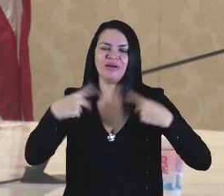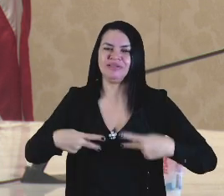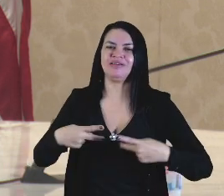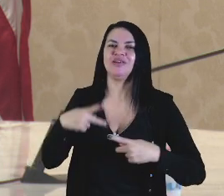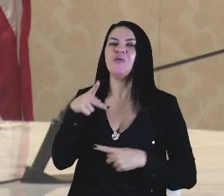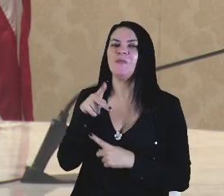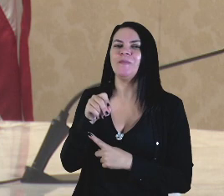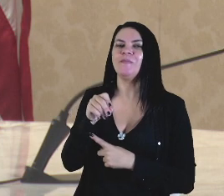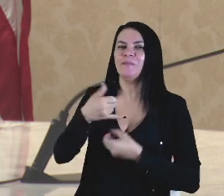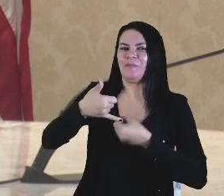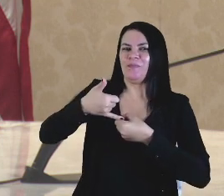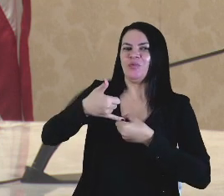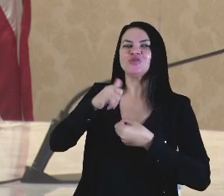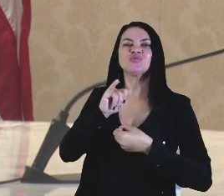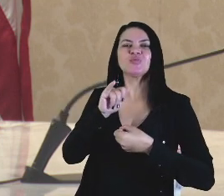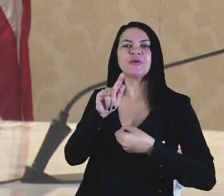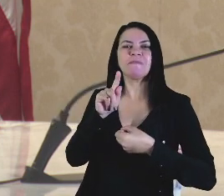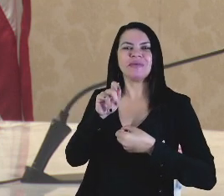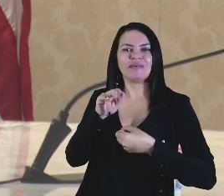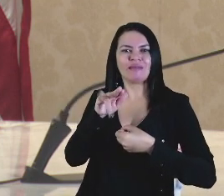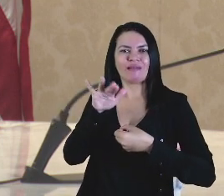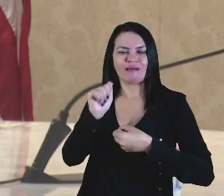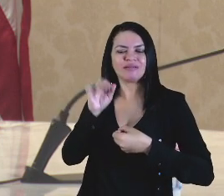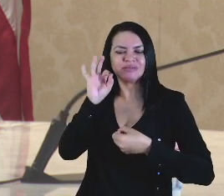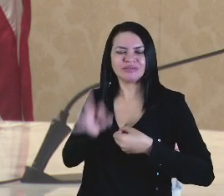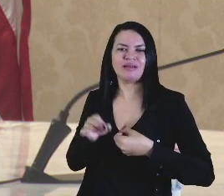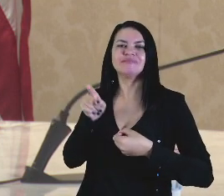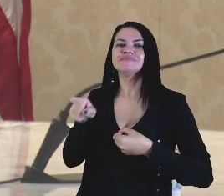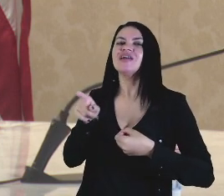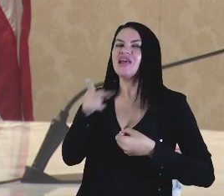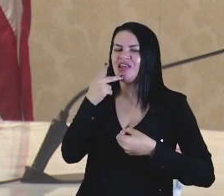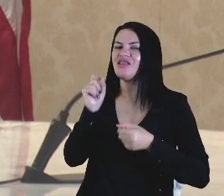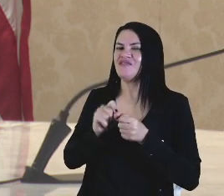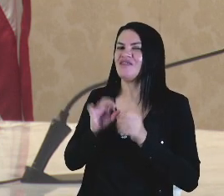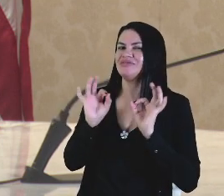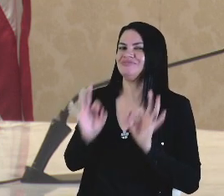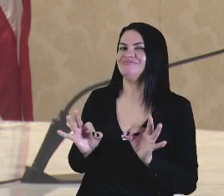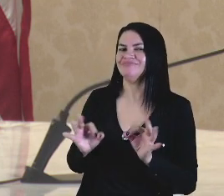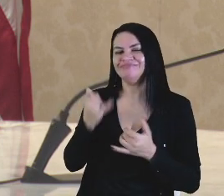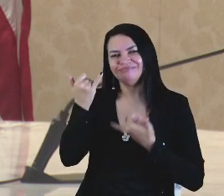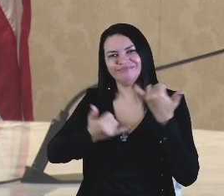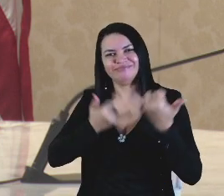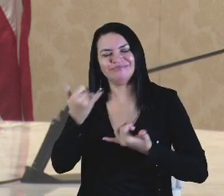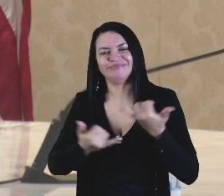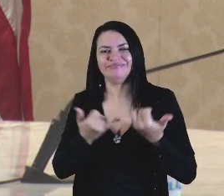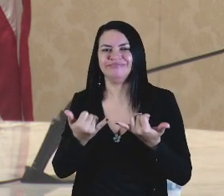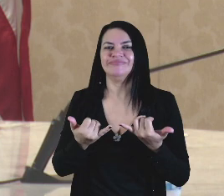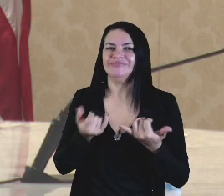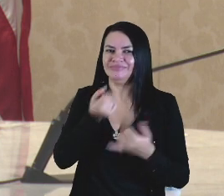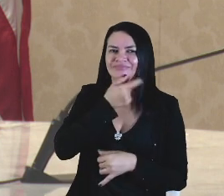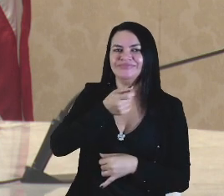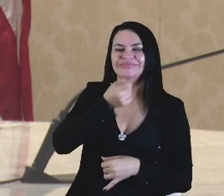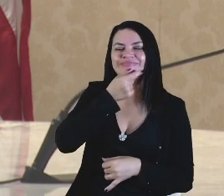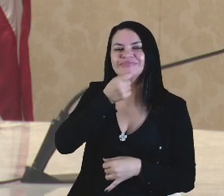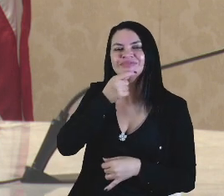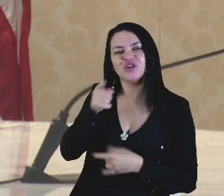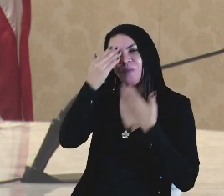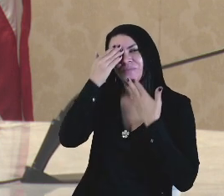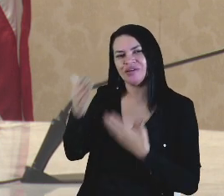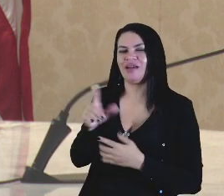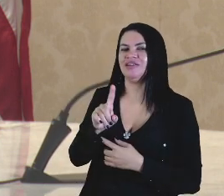Então, o Diego Galdino cumpre esse papel de multiplicador de iniciativas. Muito obrigado a você, Diego.